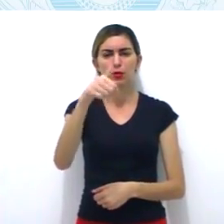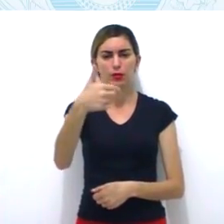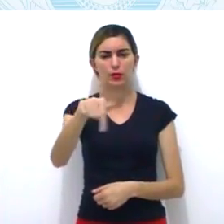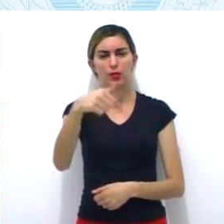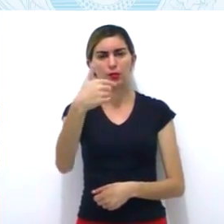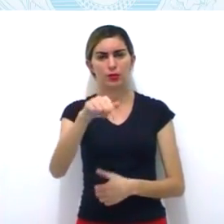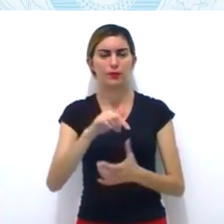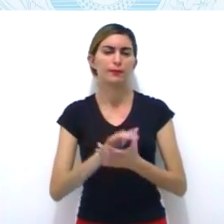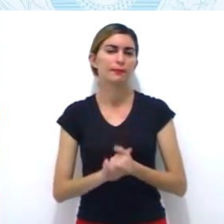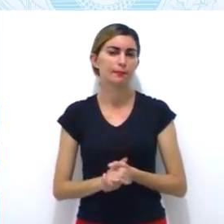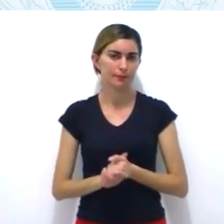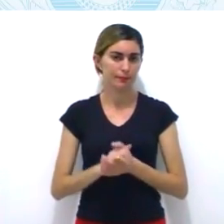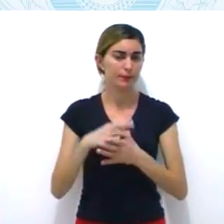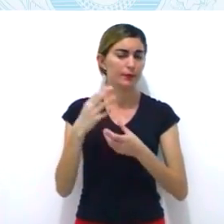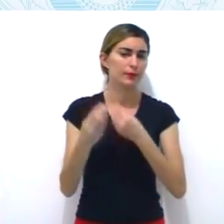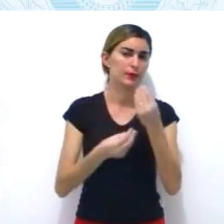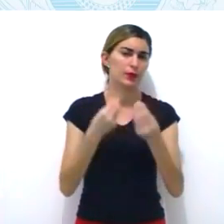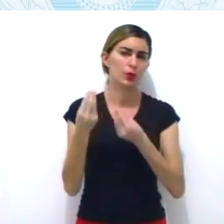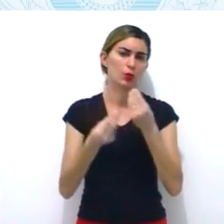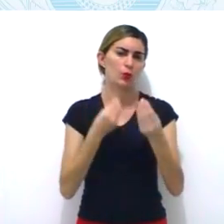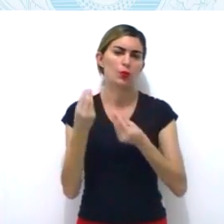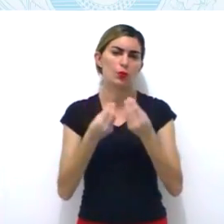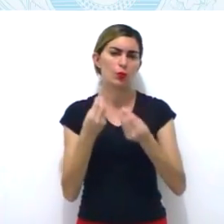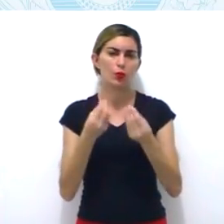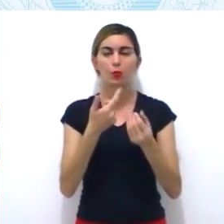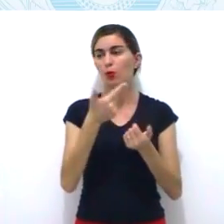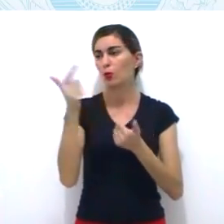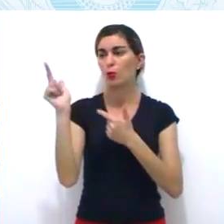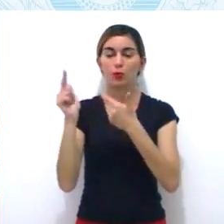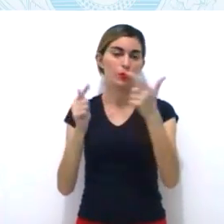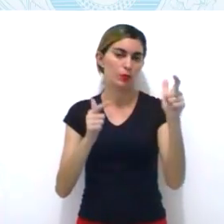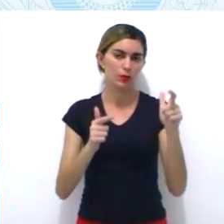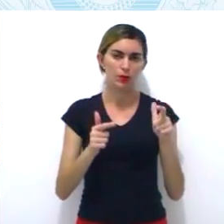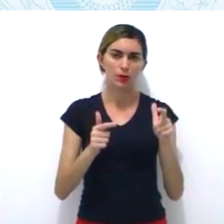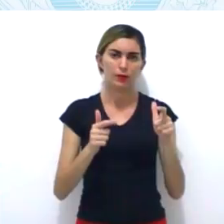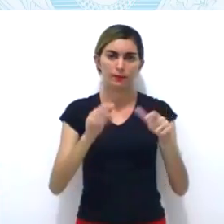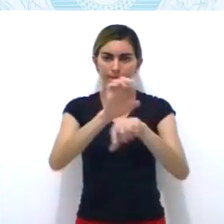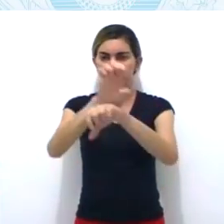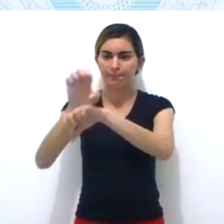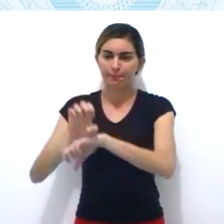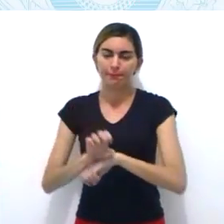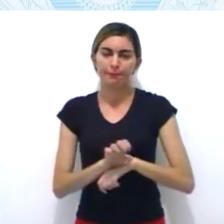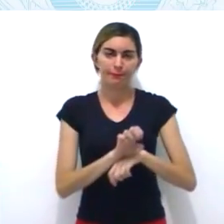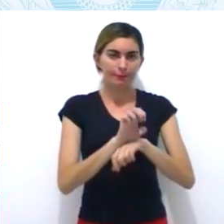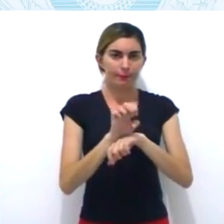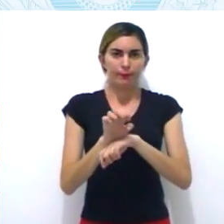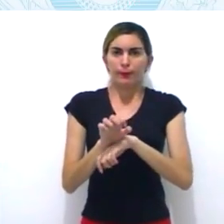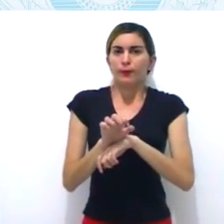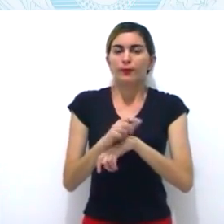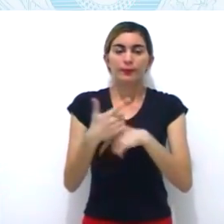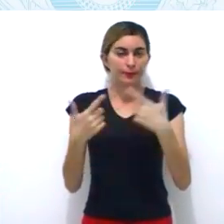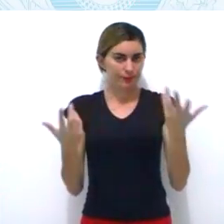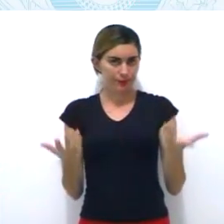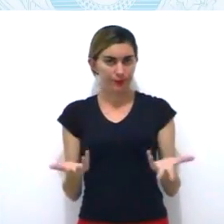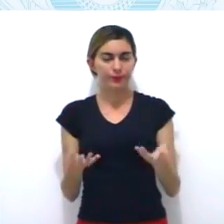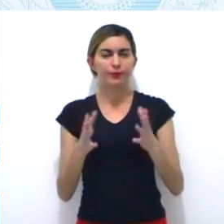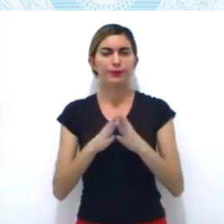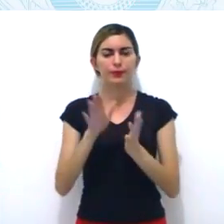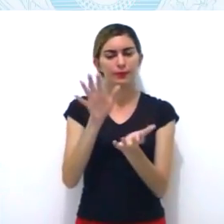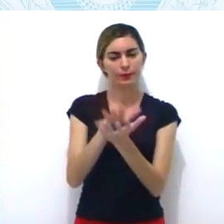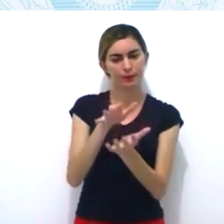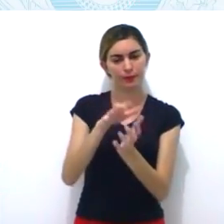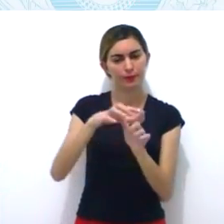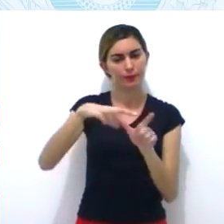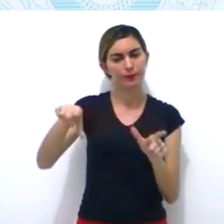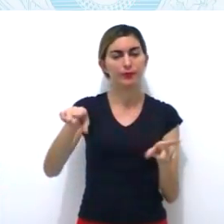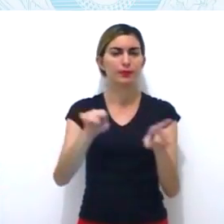é isso, Pernambuco também, é, a sociedade de Pernambuco está insatisfeita com a